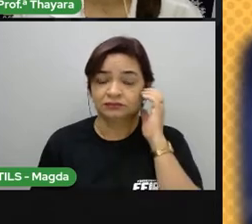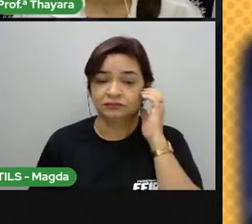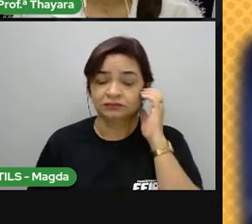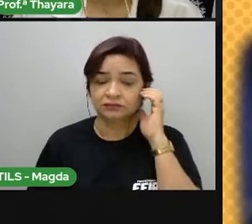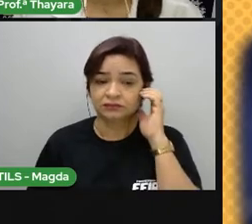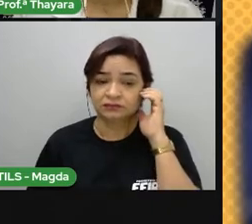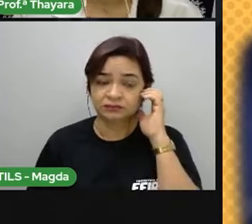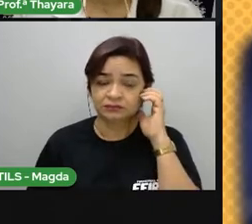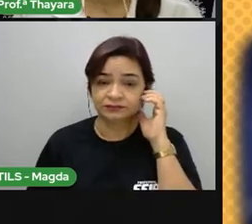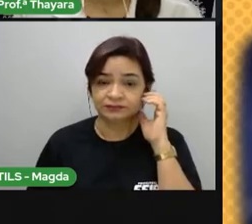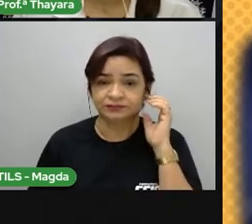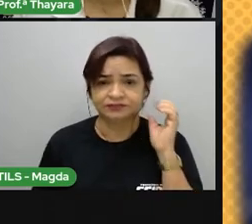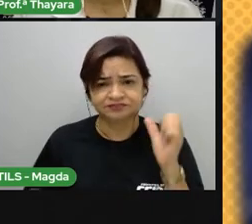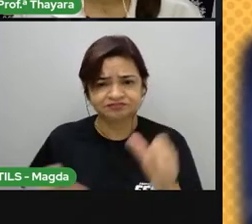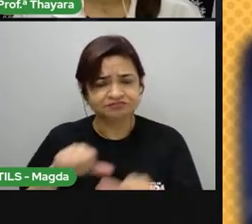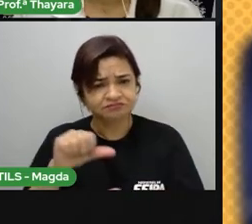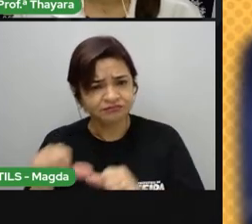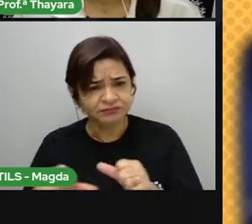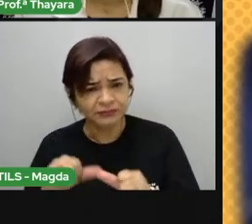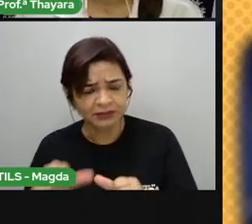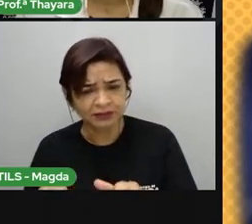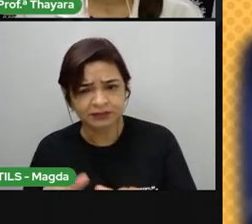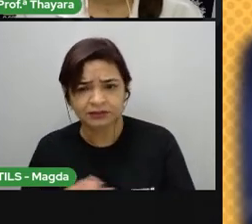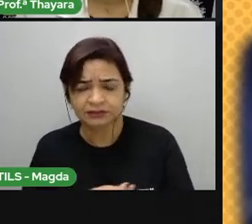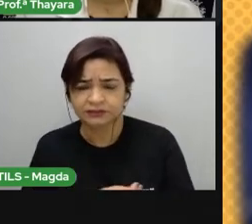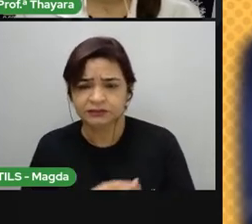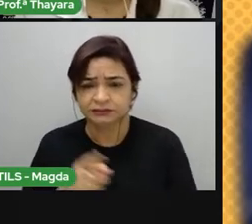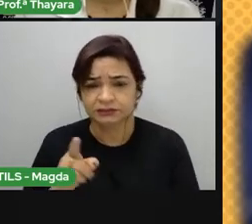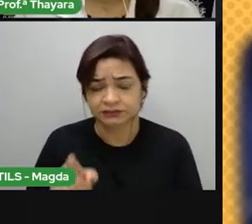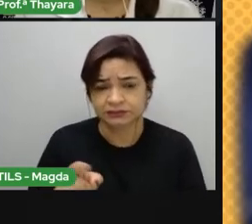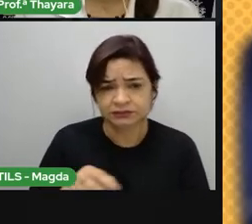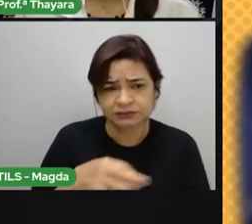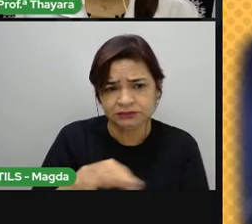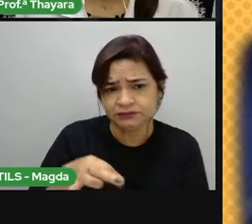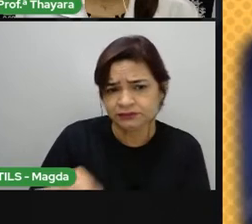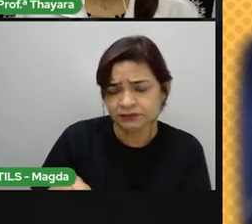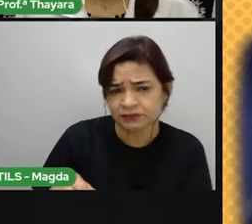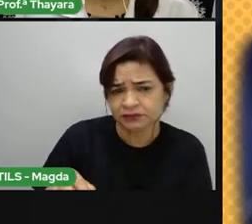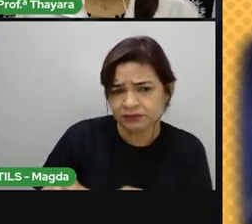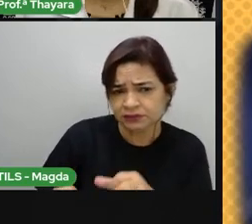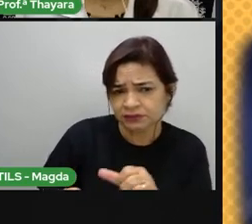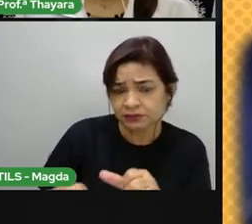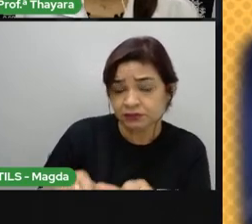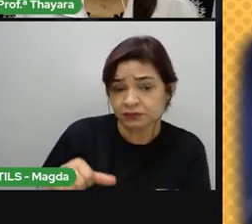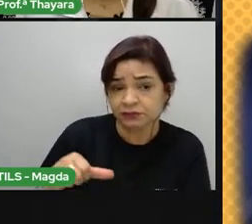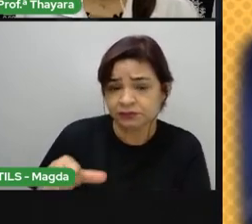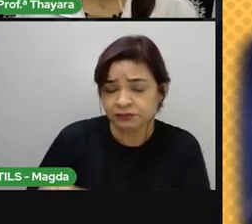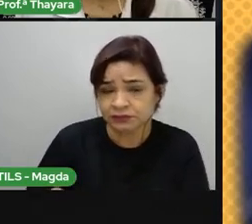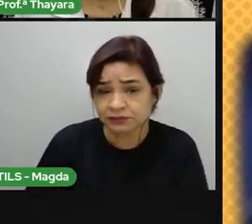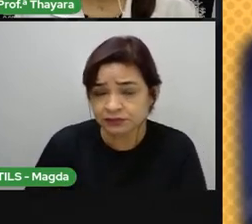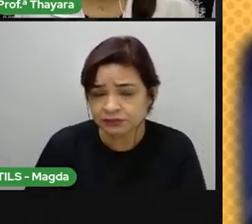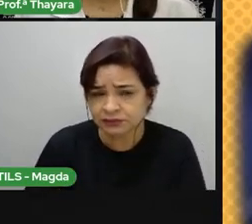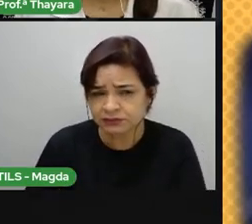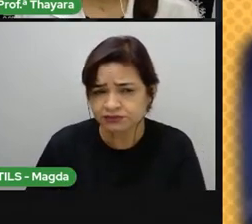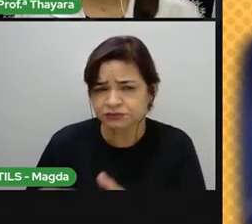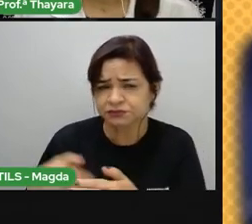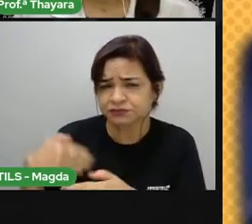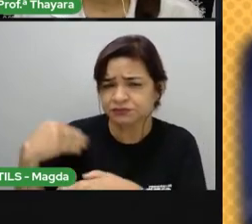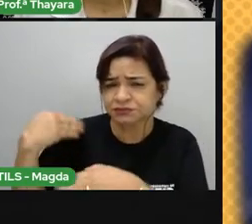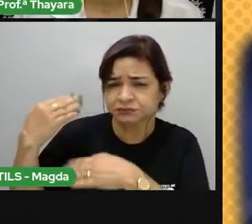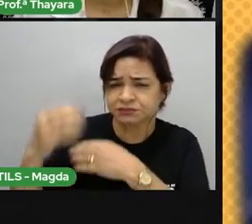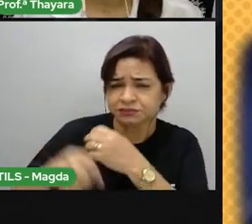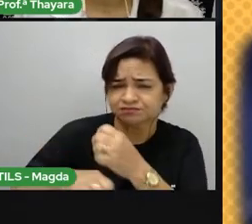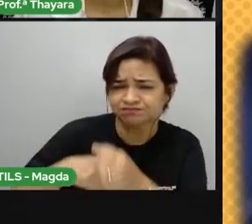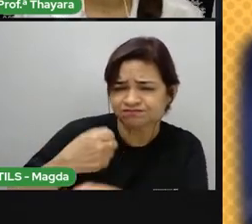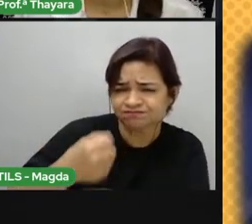A transformação de um organismo vivo em fóssil é um processo natural muito raro. Pode levar de milhares de